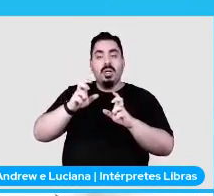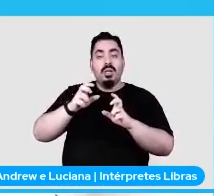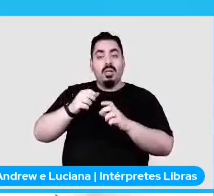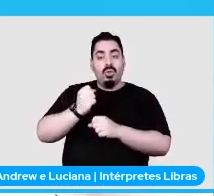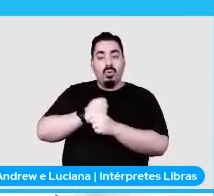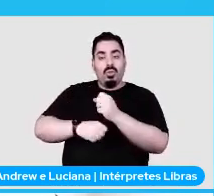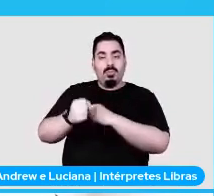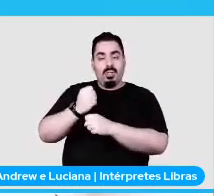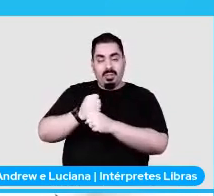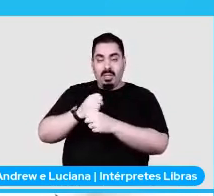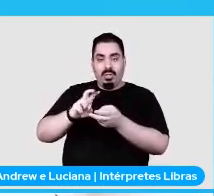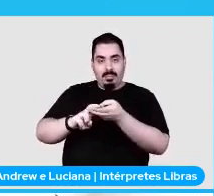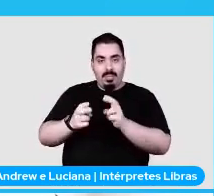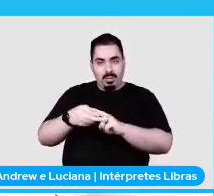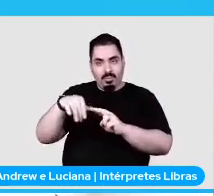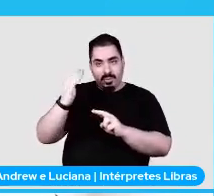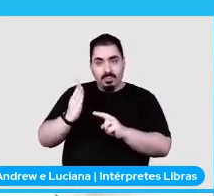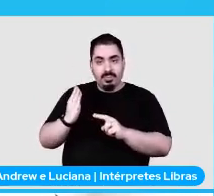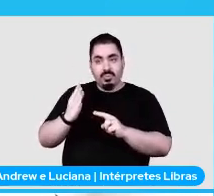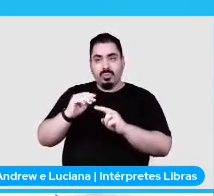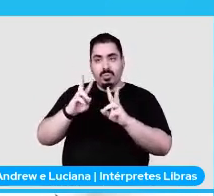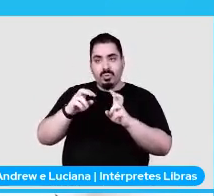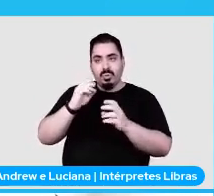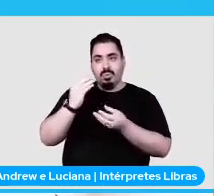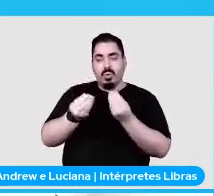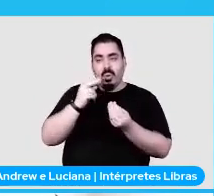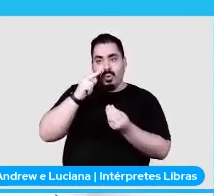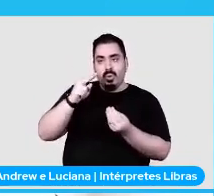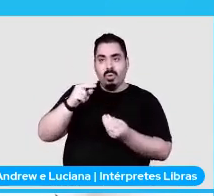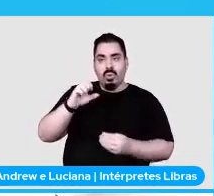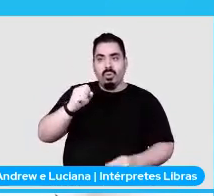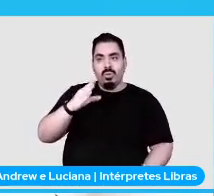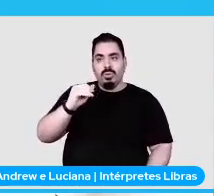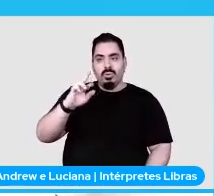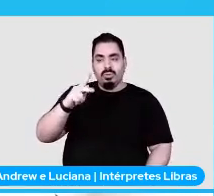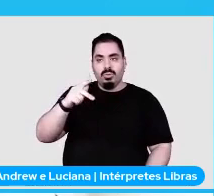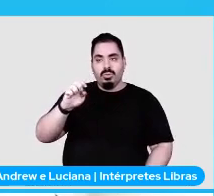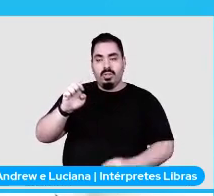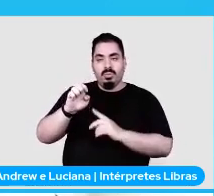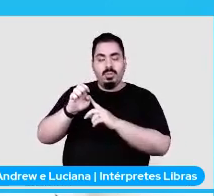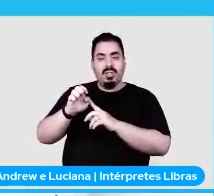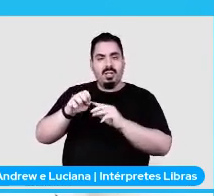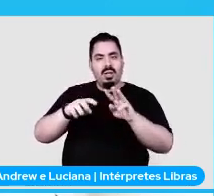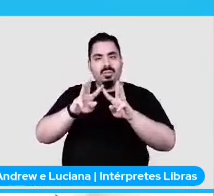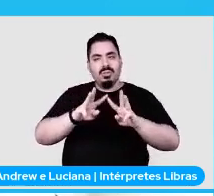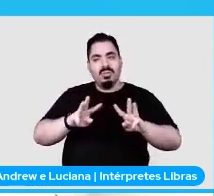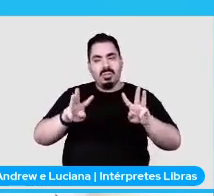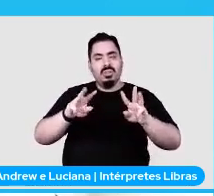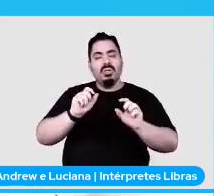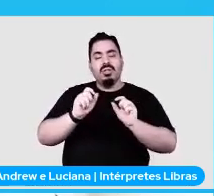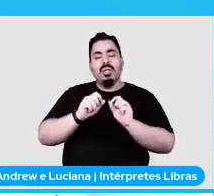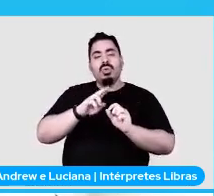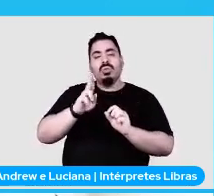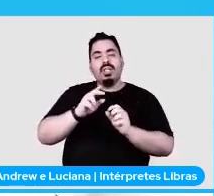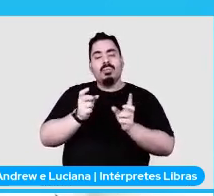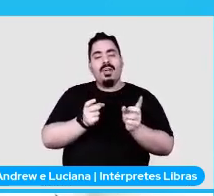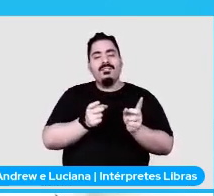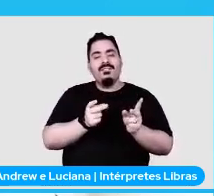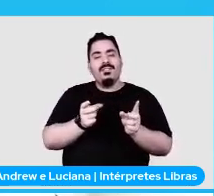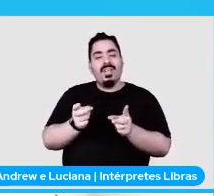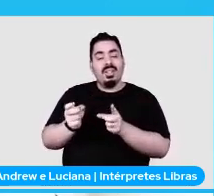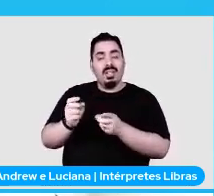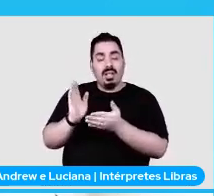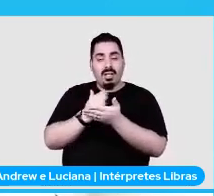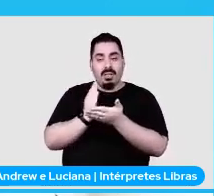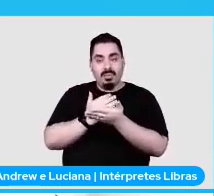E eu vou utilizar o Books to Scrapping, que é um website que é basicamente um e-commerce de livros. Só que ele é mock,